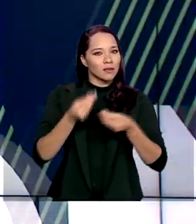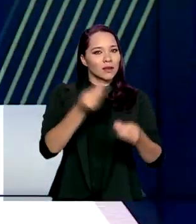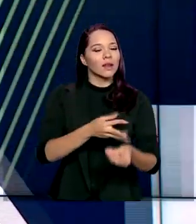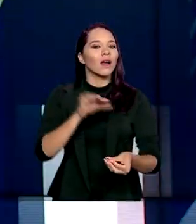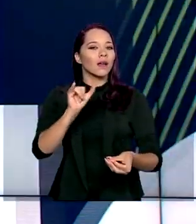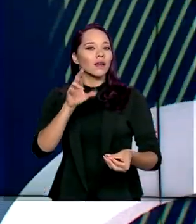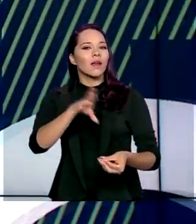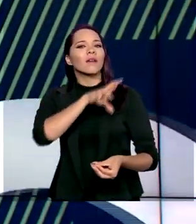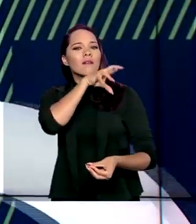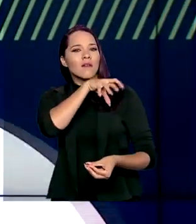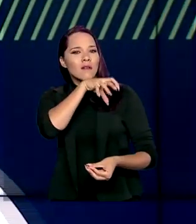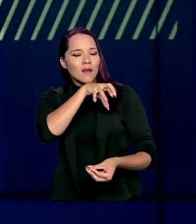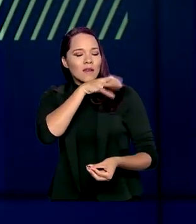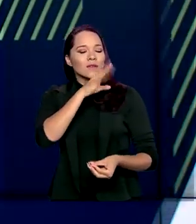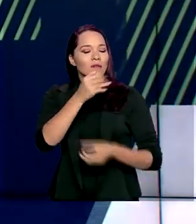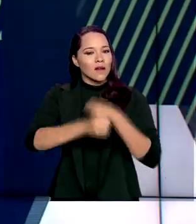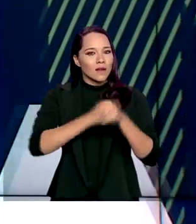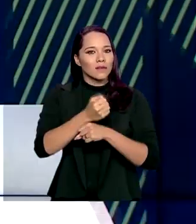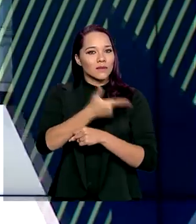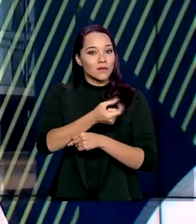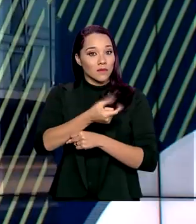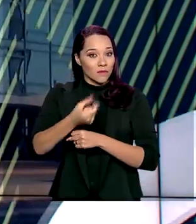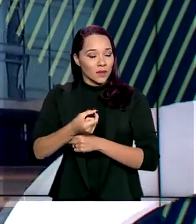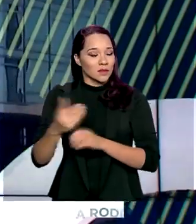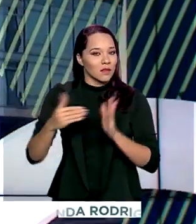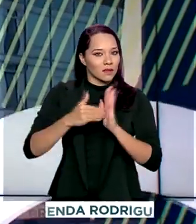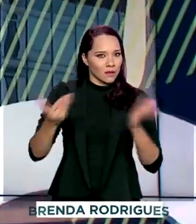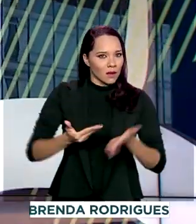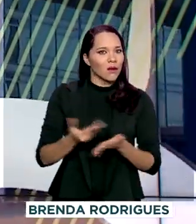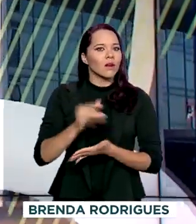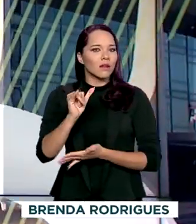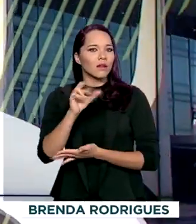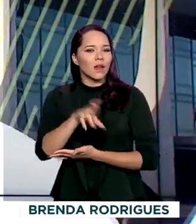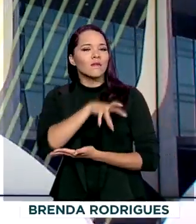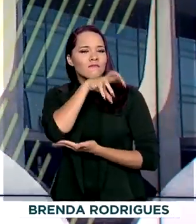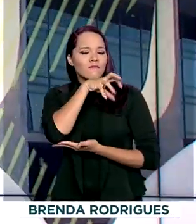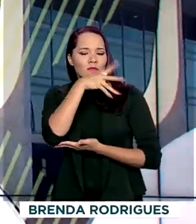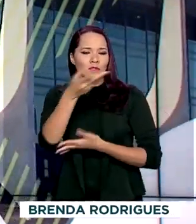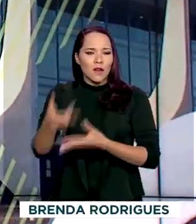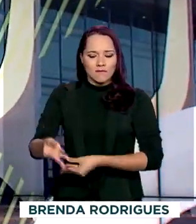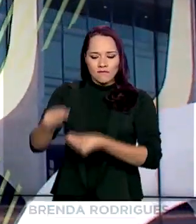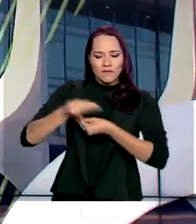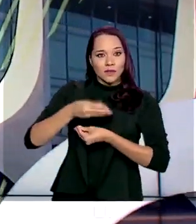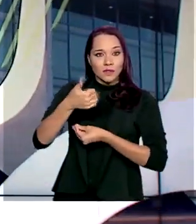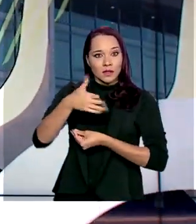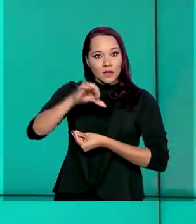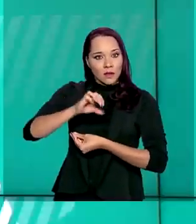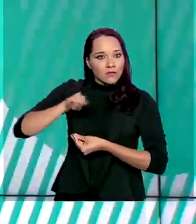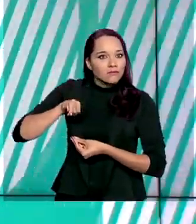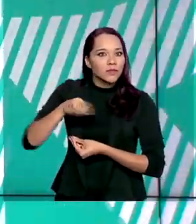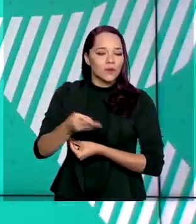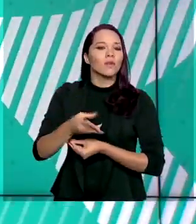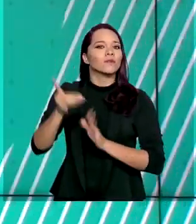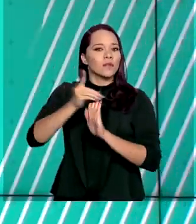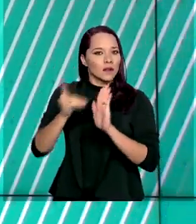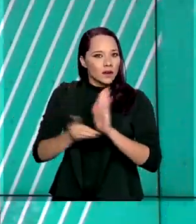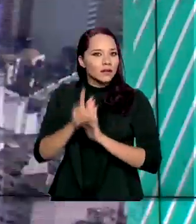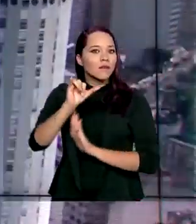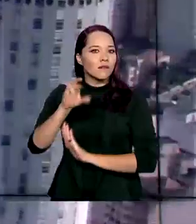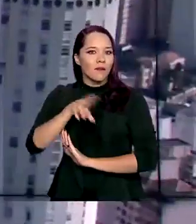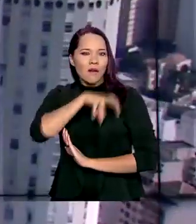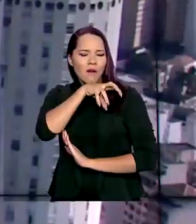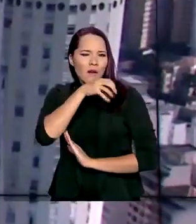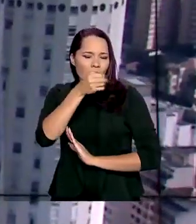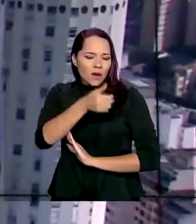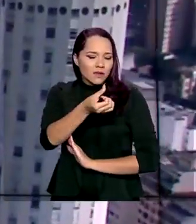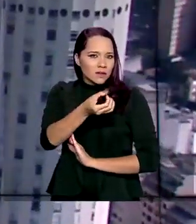de Renda da Pessoa Física 2020. Até o momento, Receita Federal recebeu cerca de 19 milhões de declarações, quase